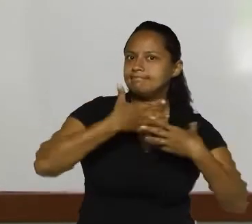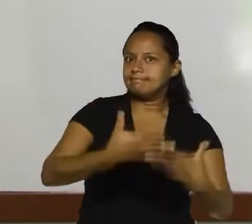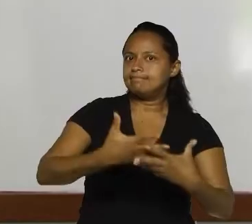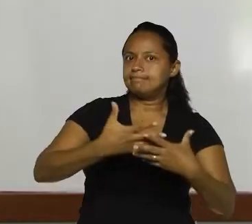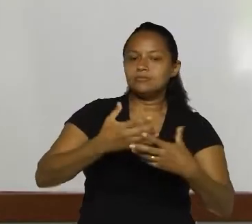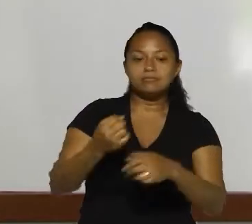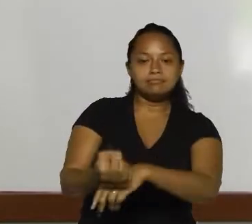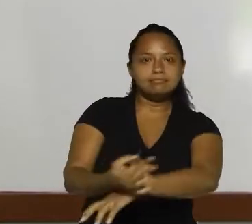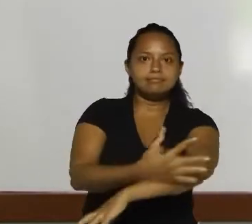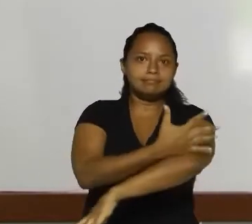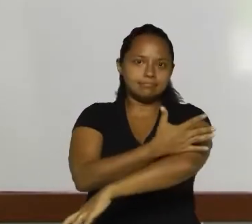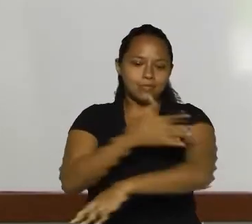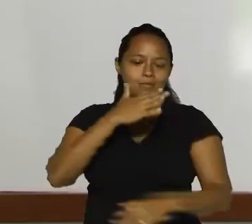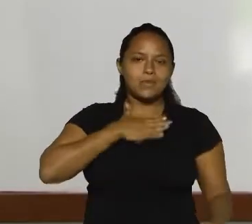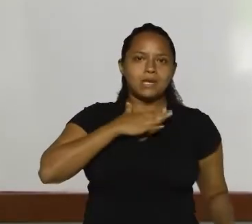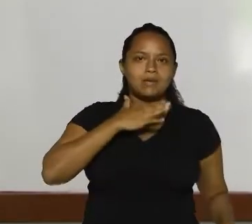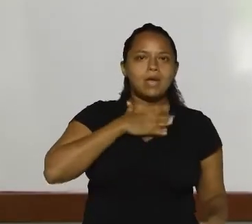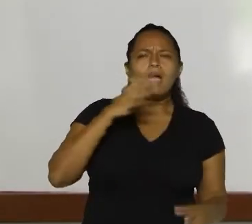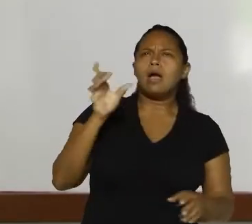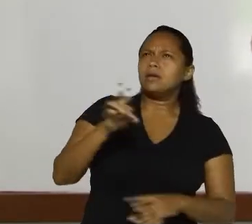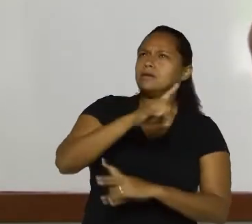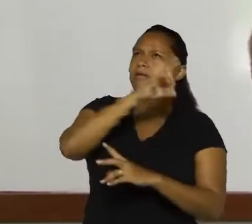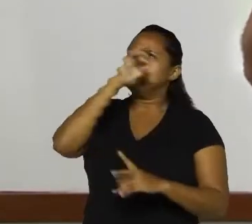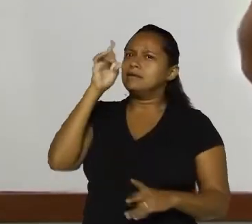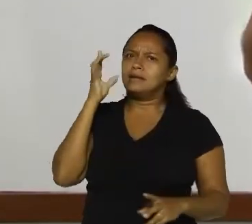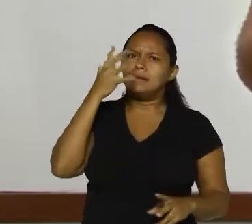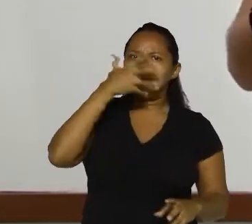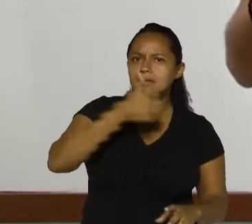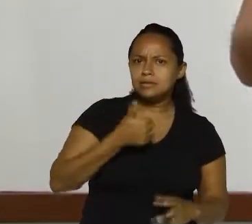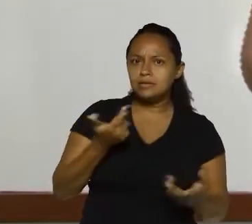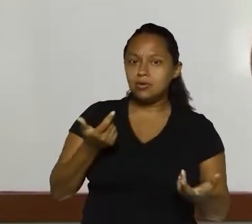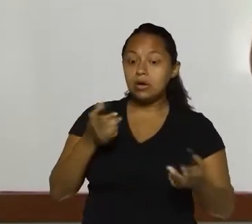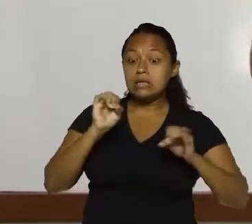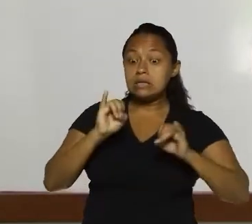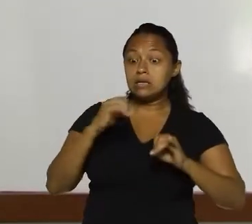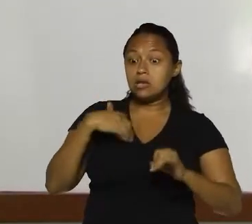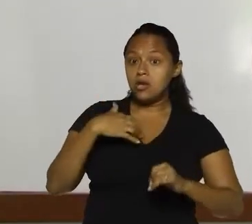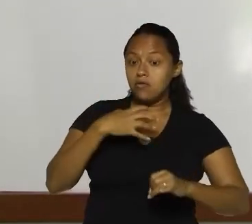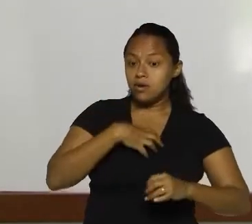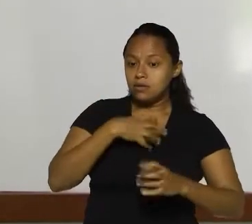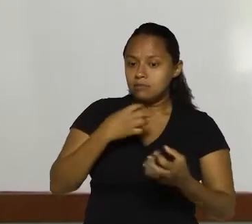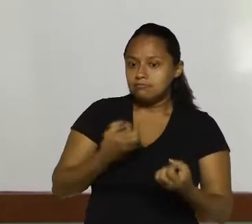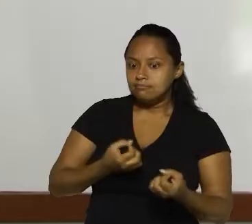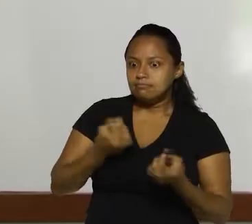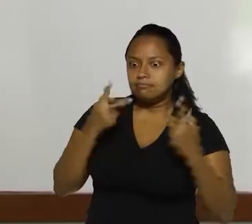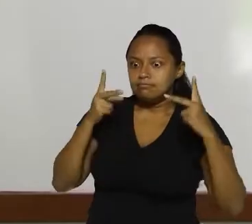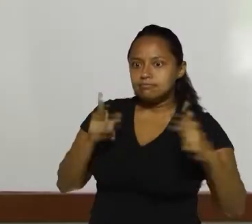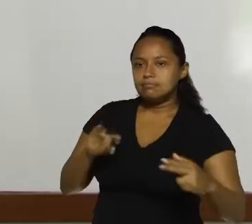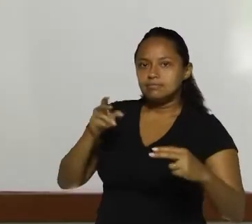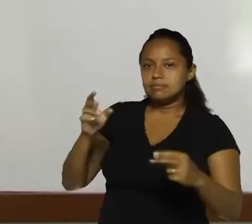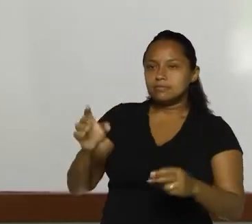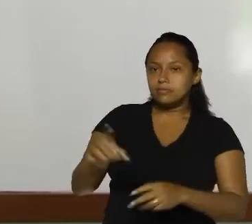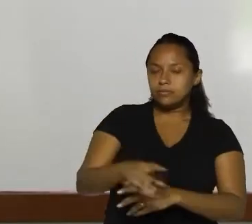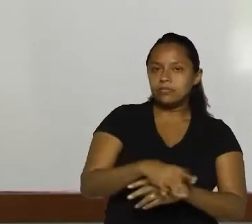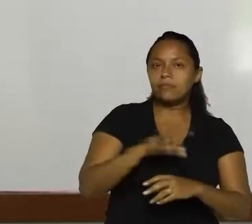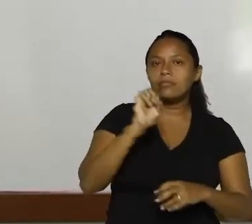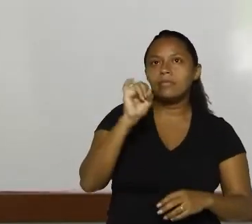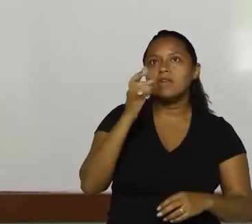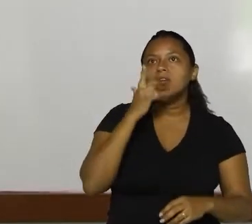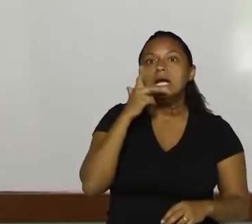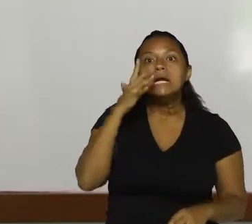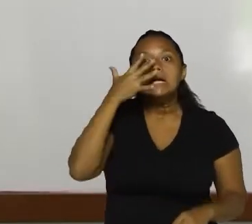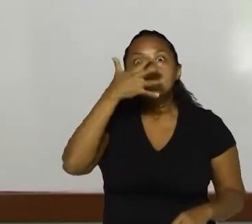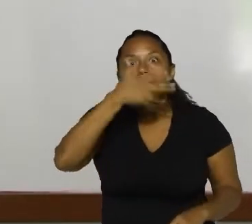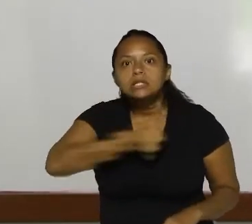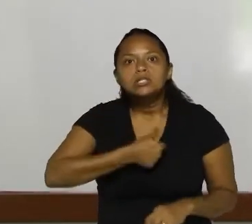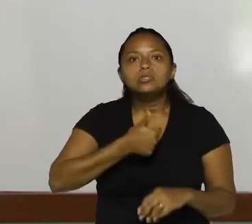uma emoção minha. Eu digo se eu falar com essa entonação. Normalmente, quando a gente usa o termo lindo,